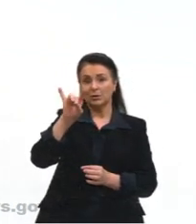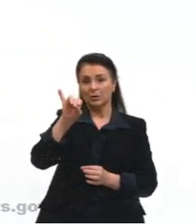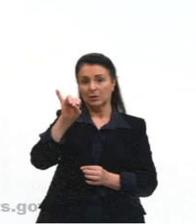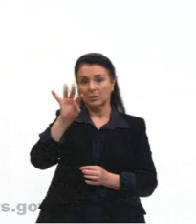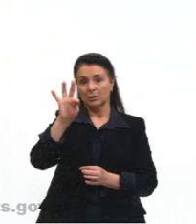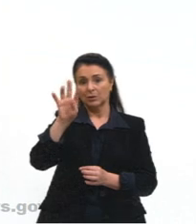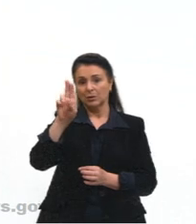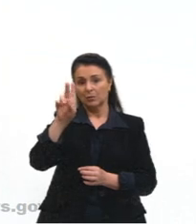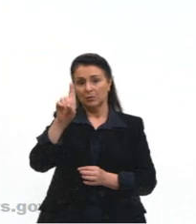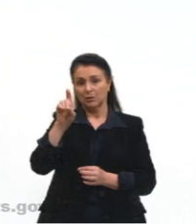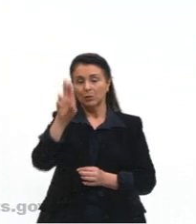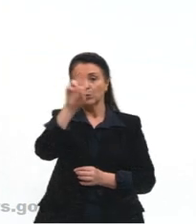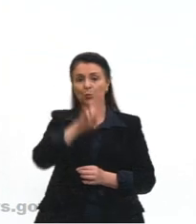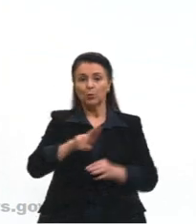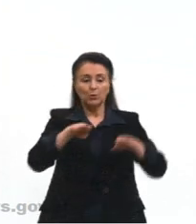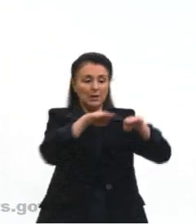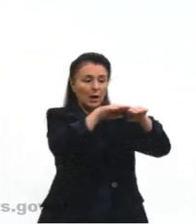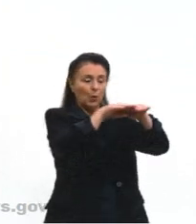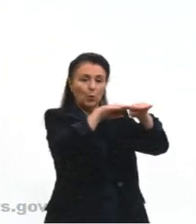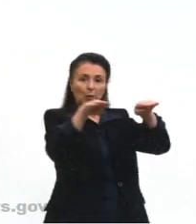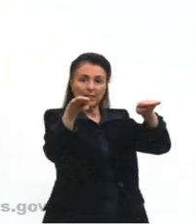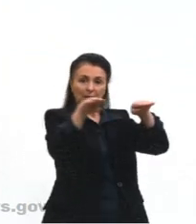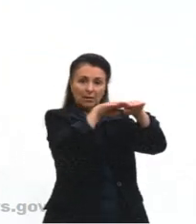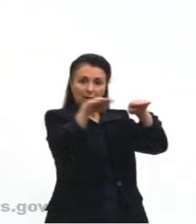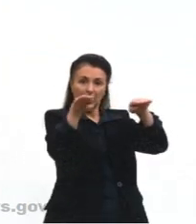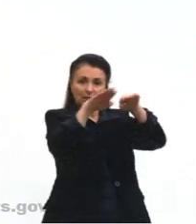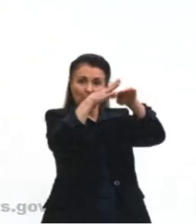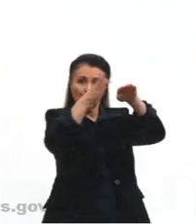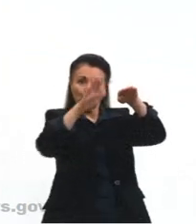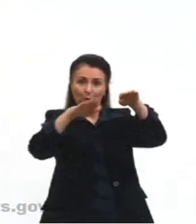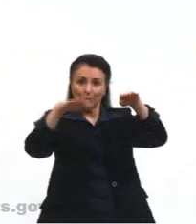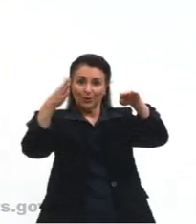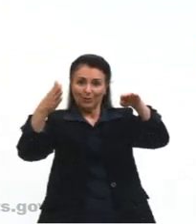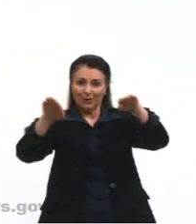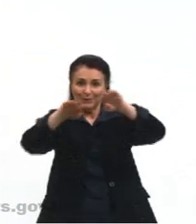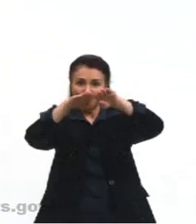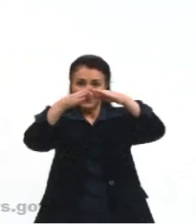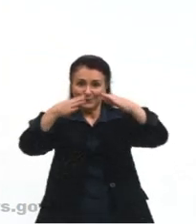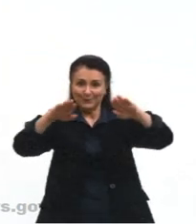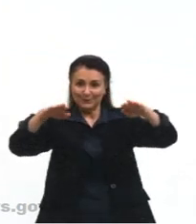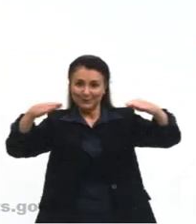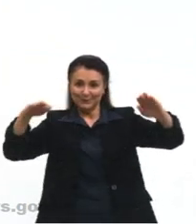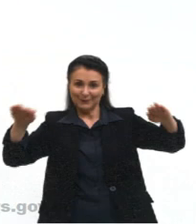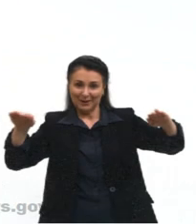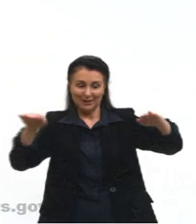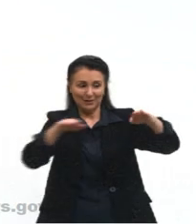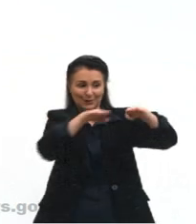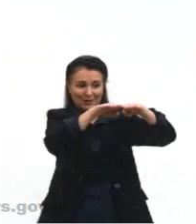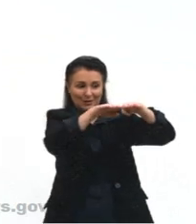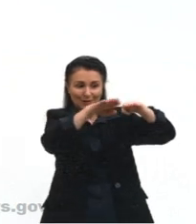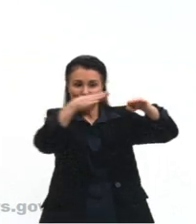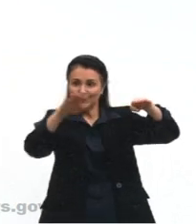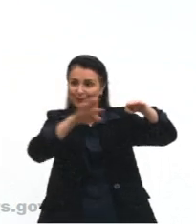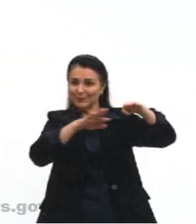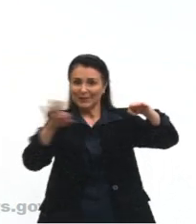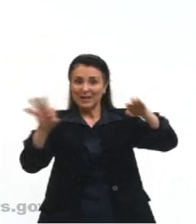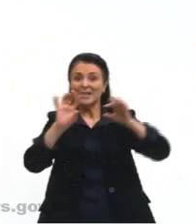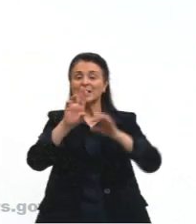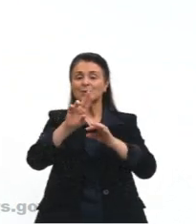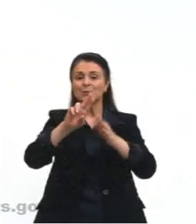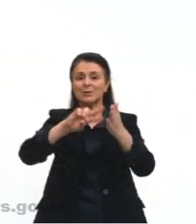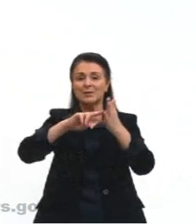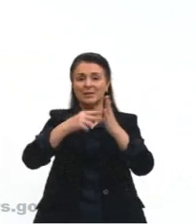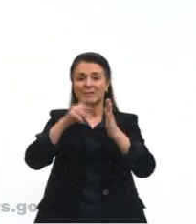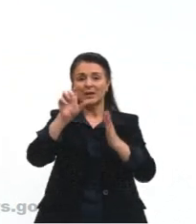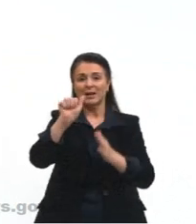partir do nível do mar, que é o nível mais baixo que a gente conhece, certo? Então, a altitude é a partir